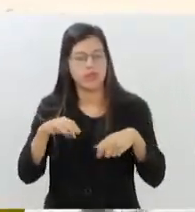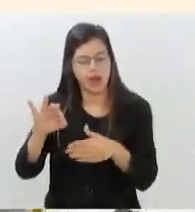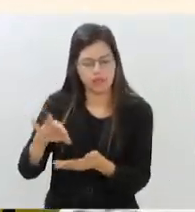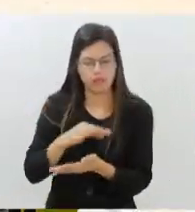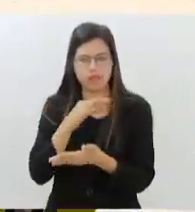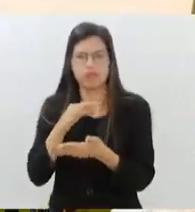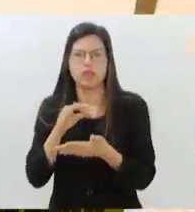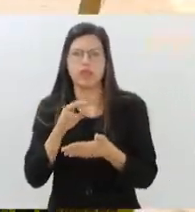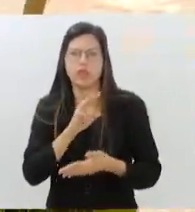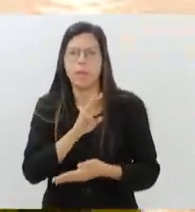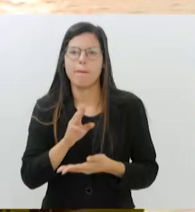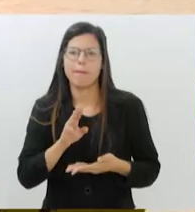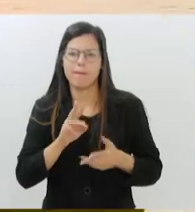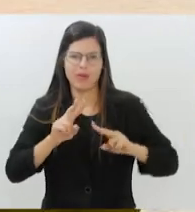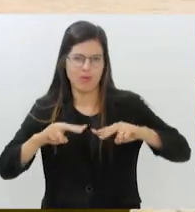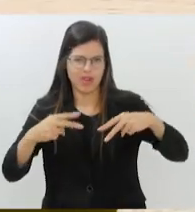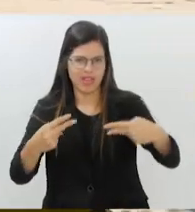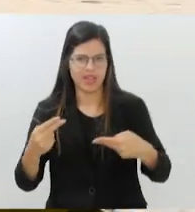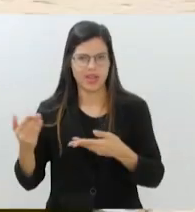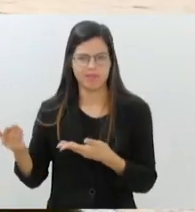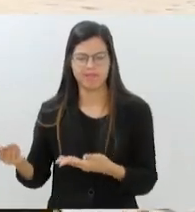pelo link que está na tela.